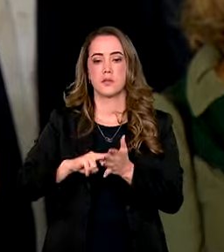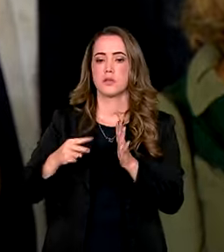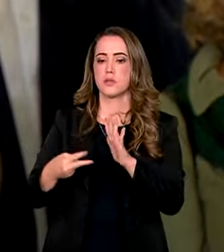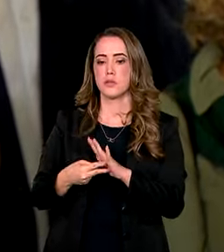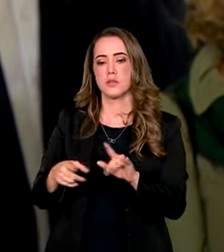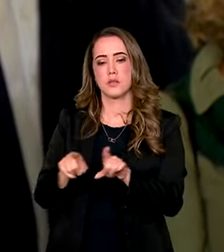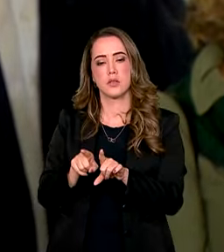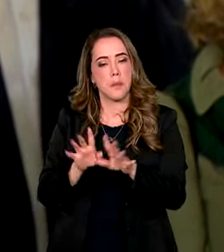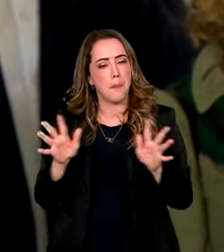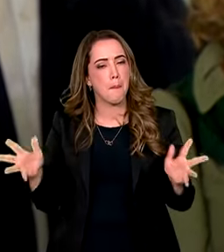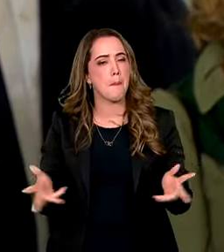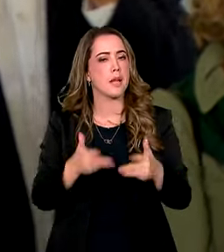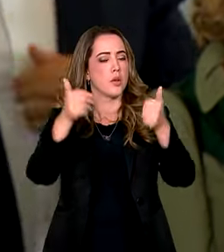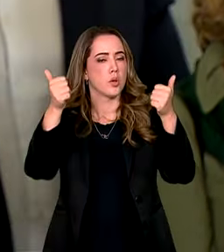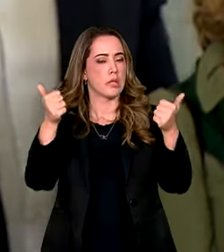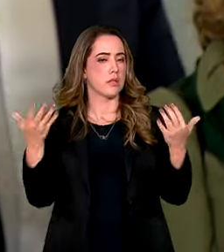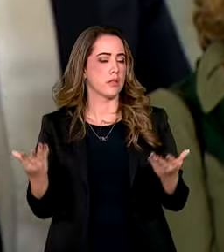significa melhoria na qualidade de vida.